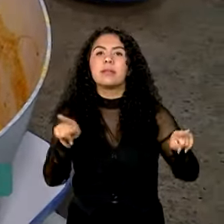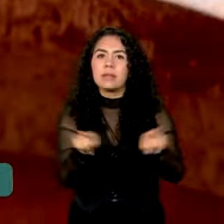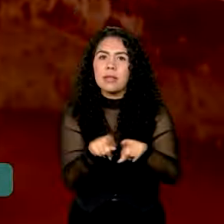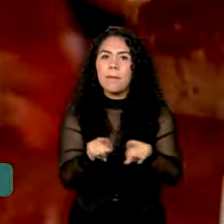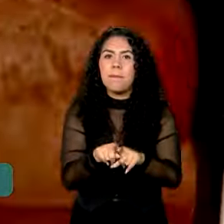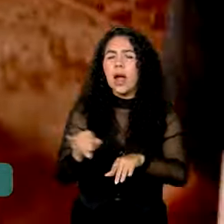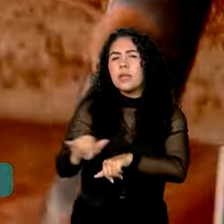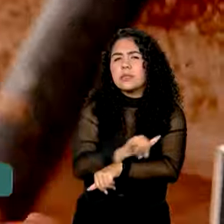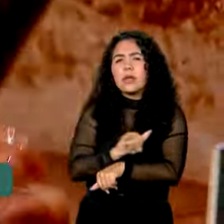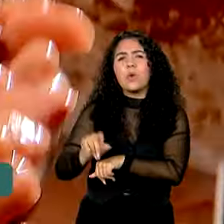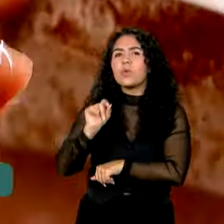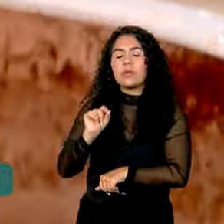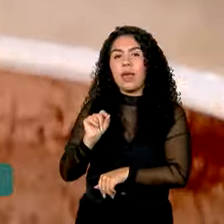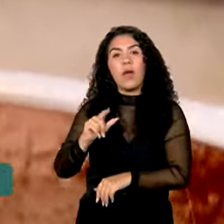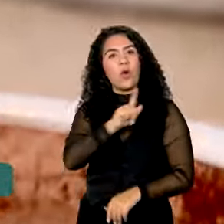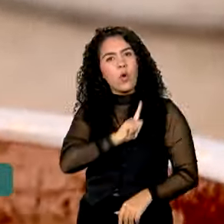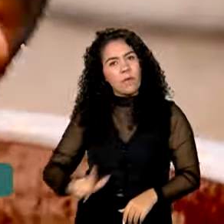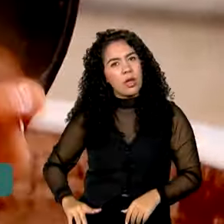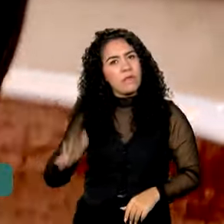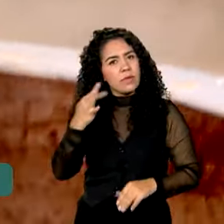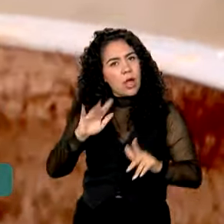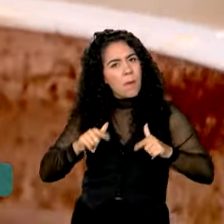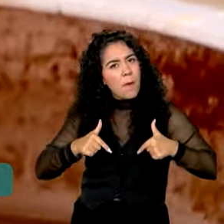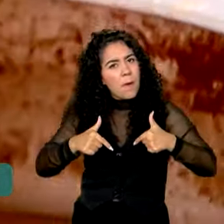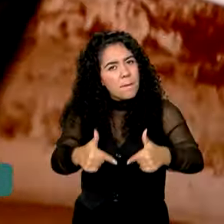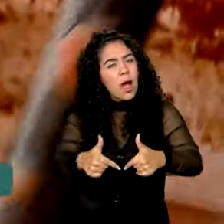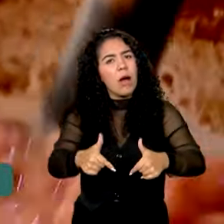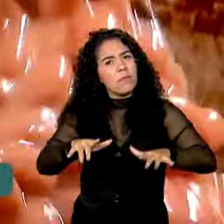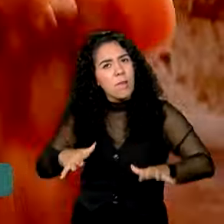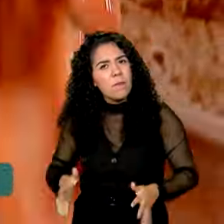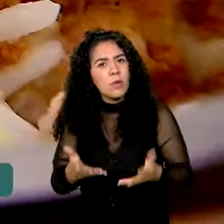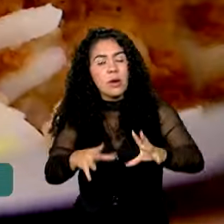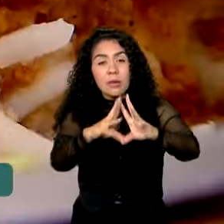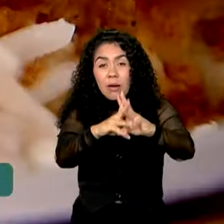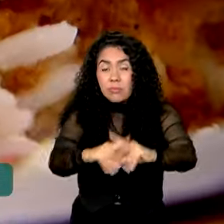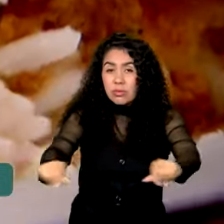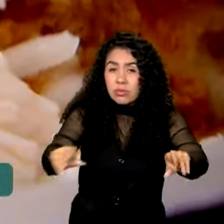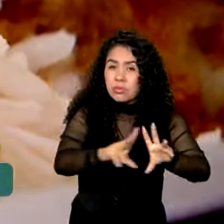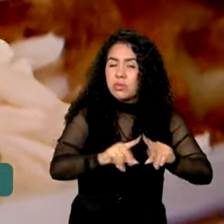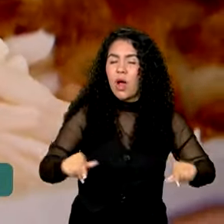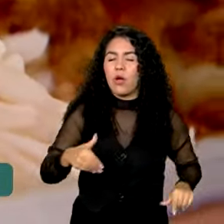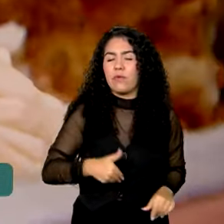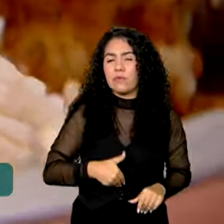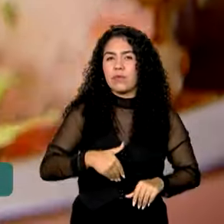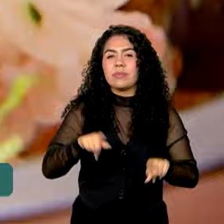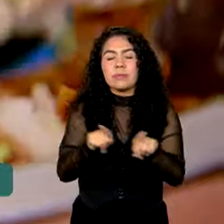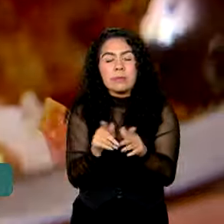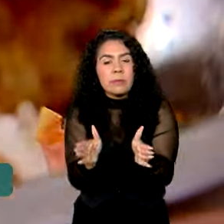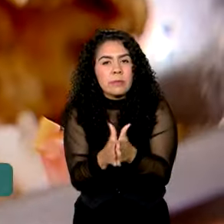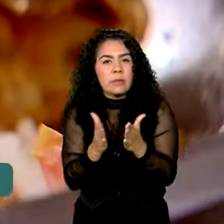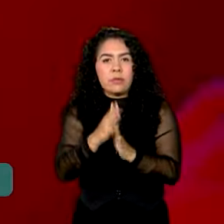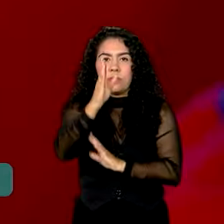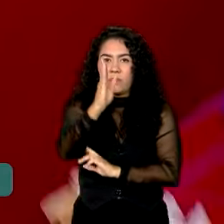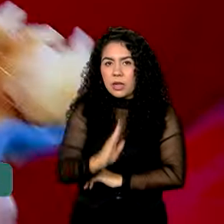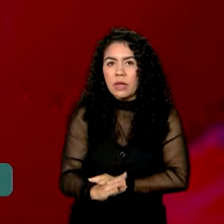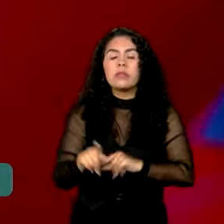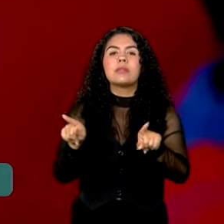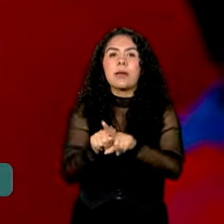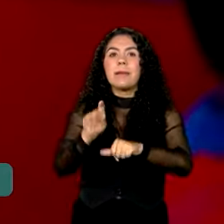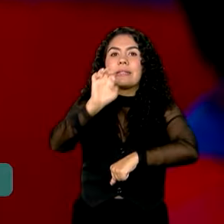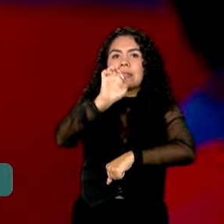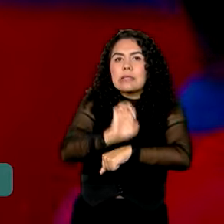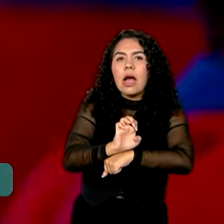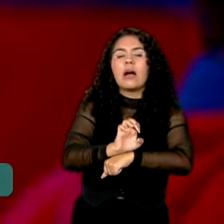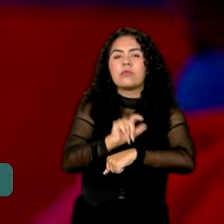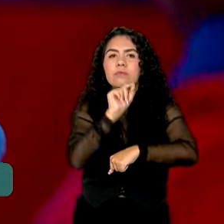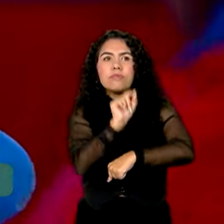federal à volta da insegurança alimentar severa no país. E conta com a participação dos estados para